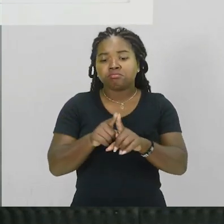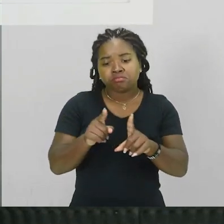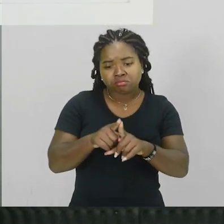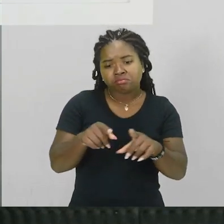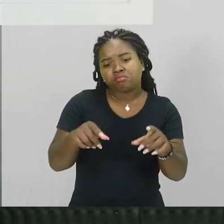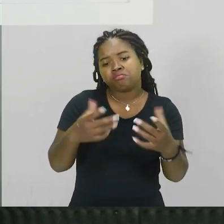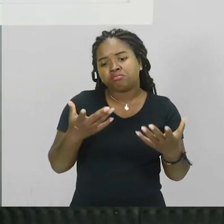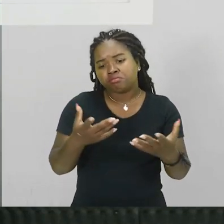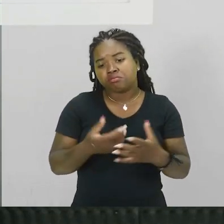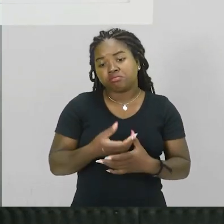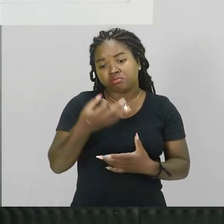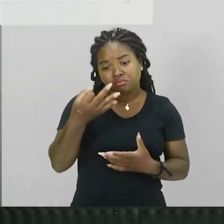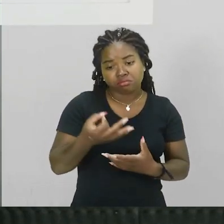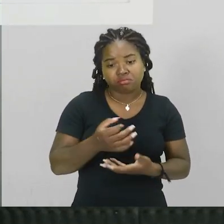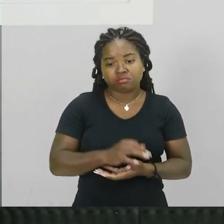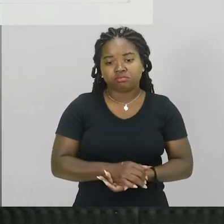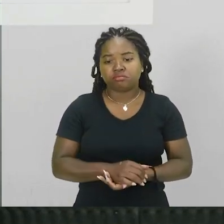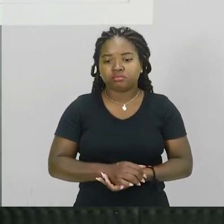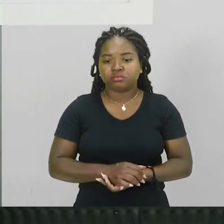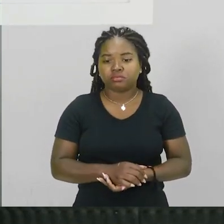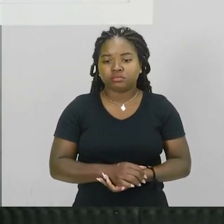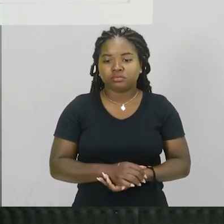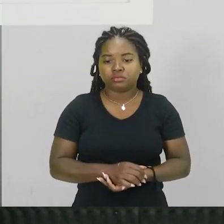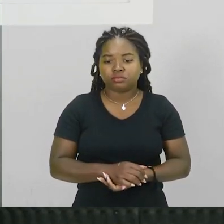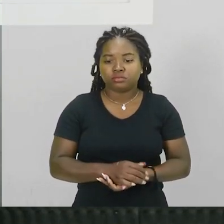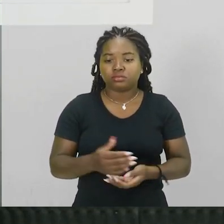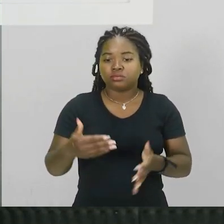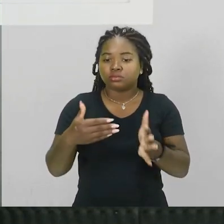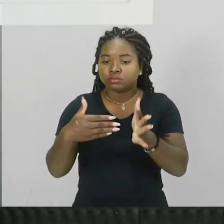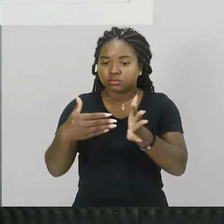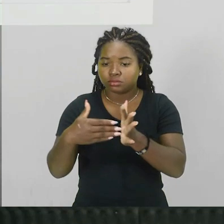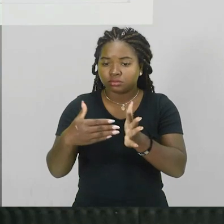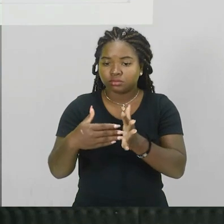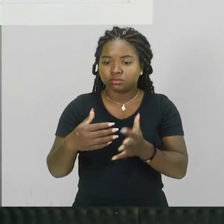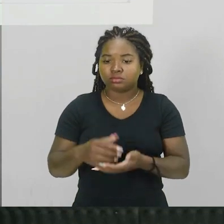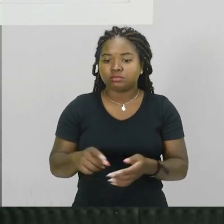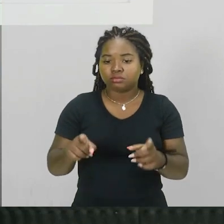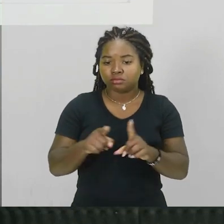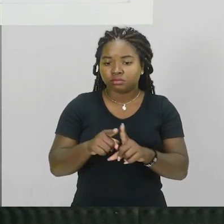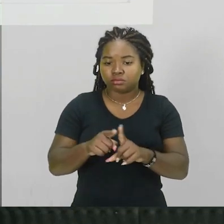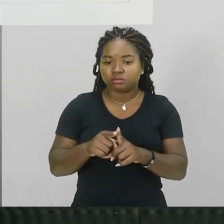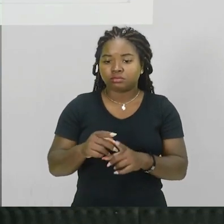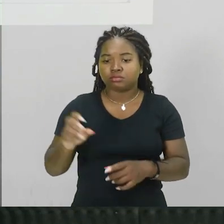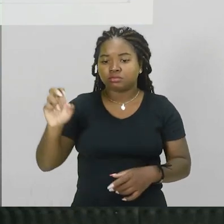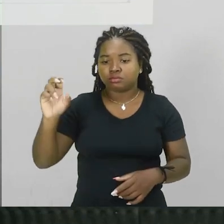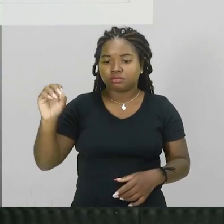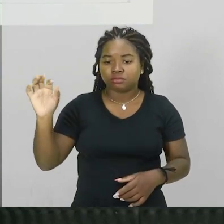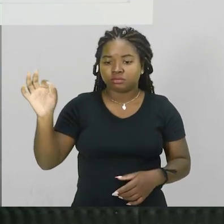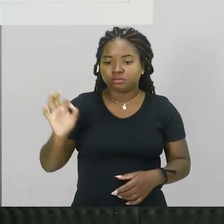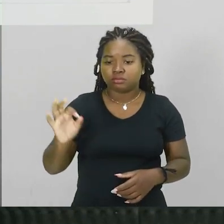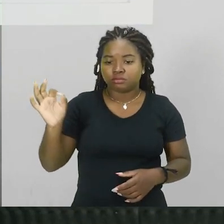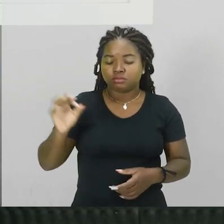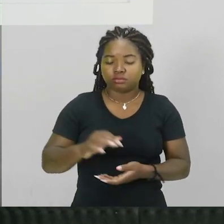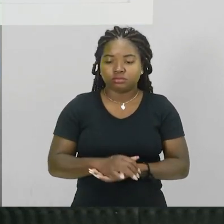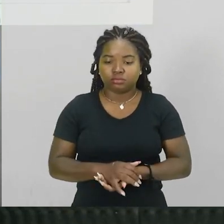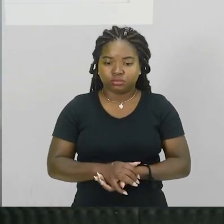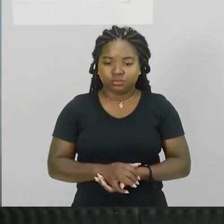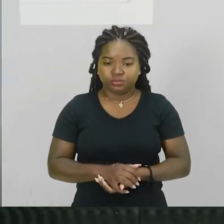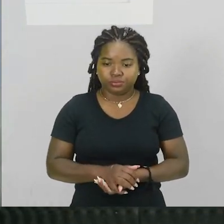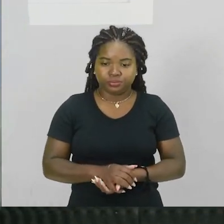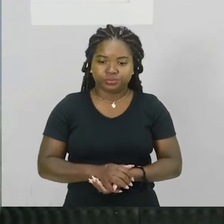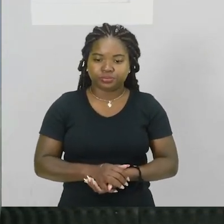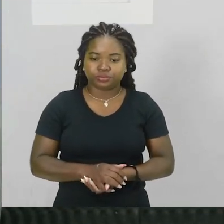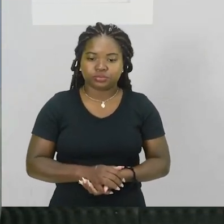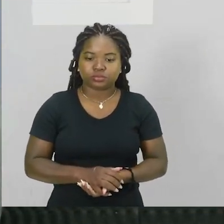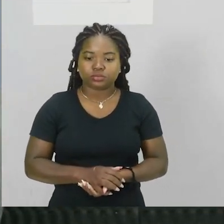está dentro de uma média né? e a transmitância também quando exposta ao sol é de 50% ok? então